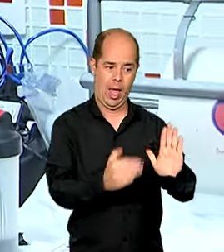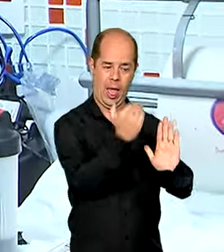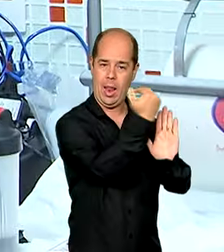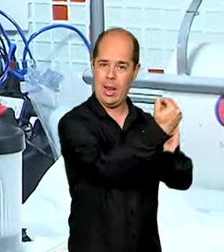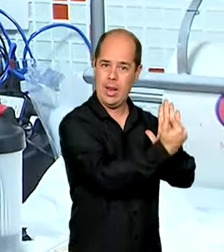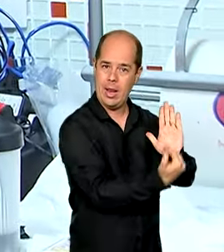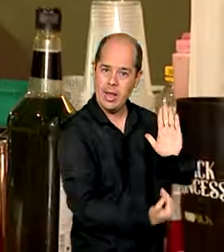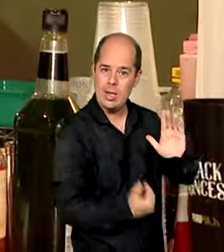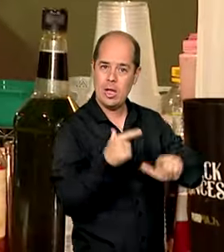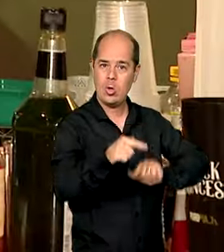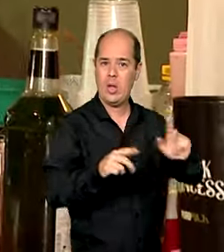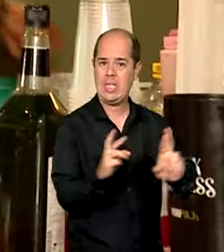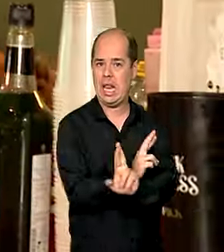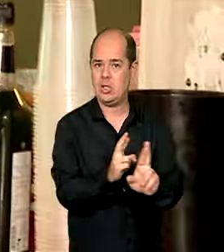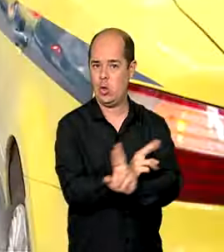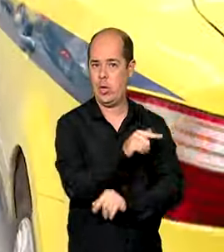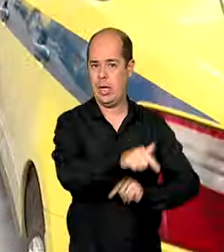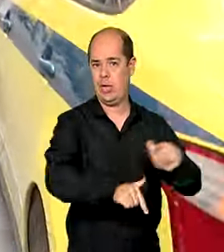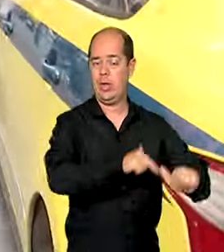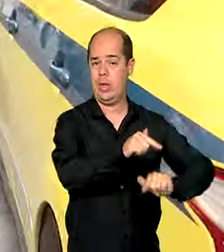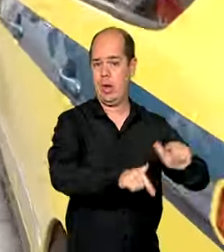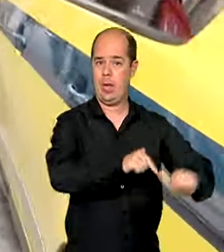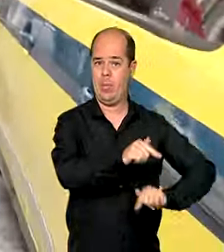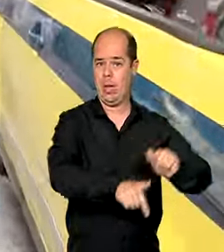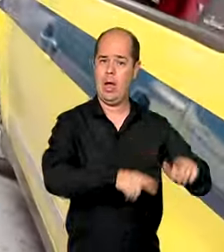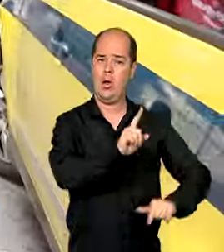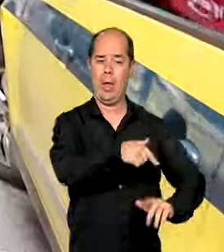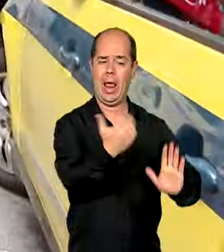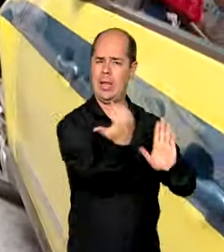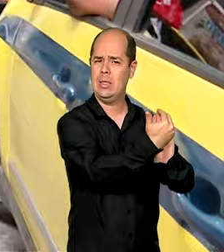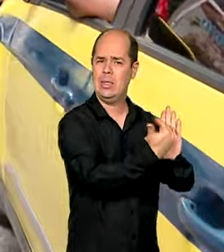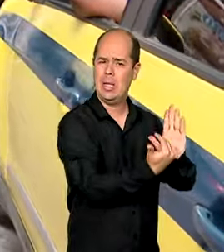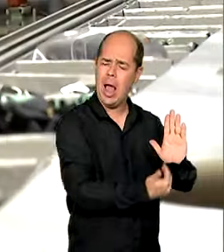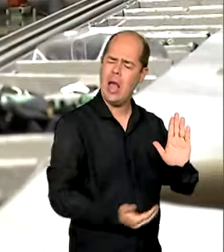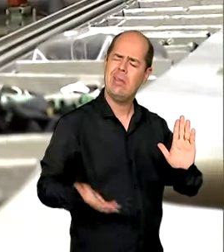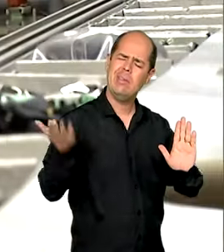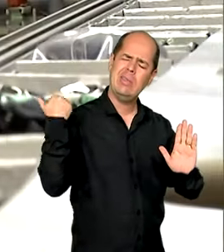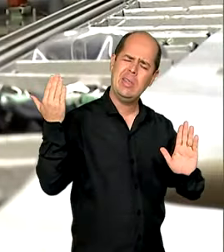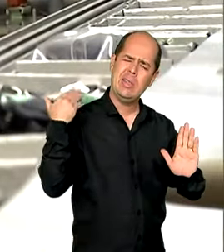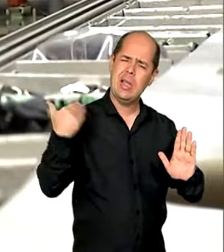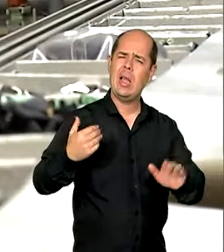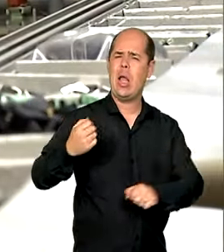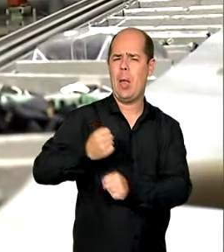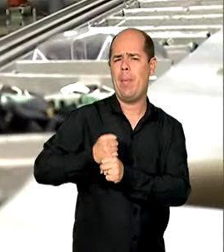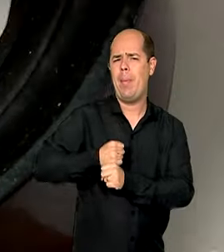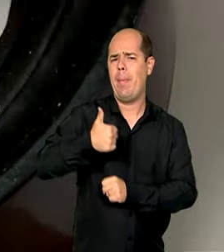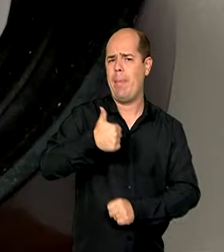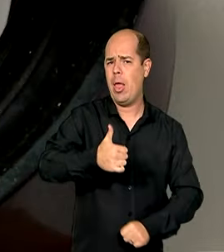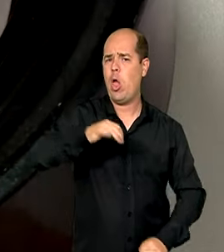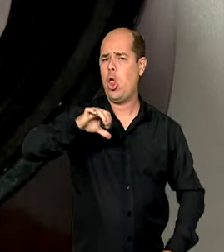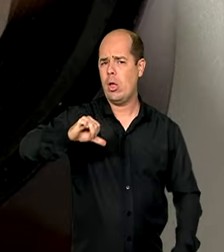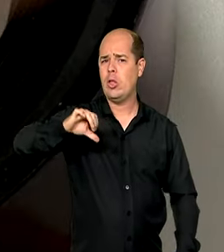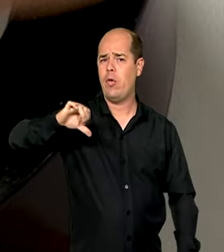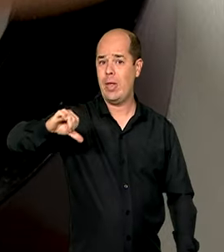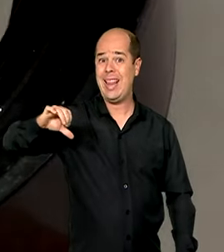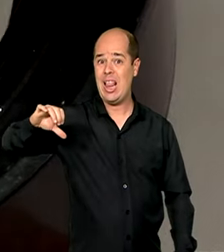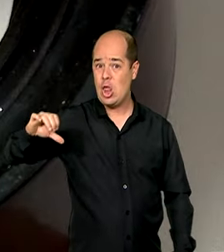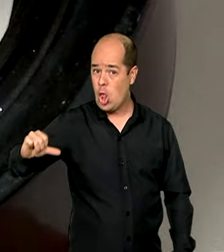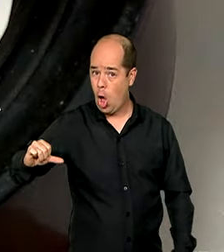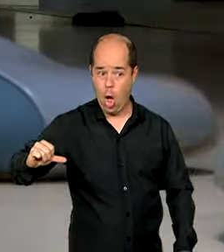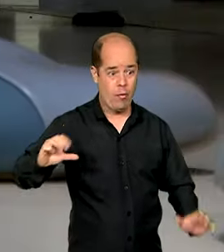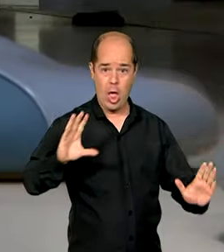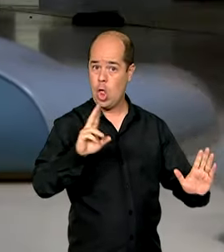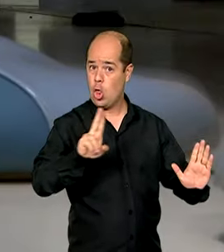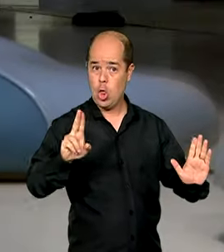trabalho. Uma listagem que não era atualizada desde 1999. O Hall de Diagnósticos